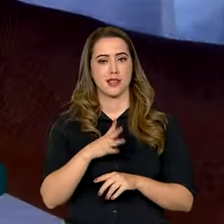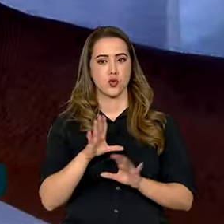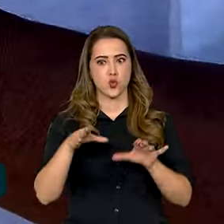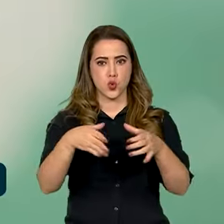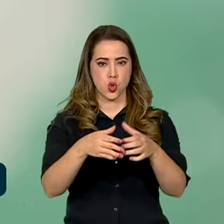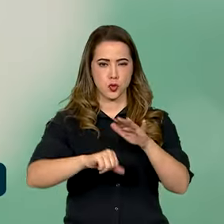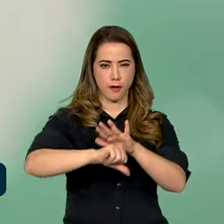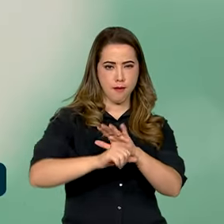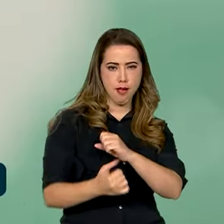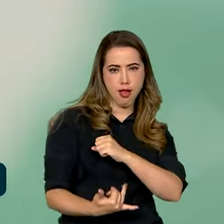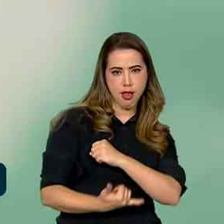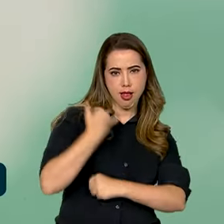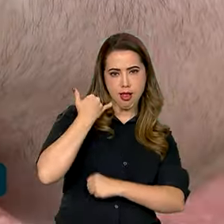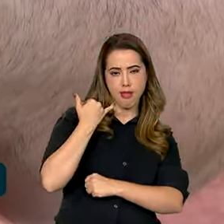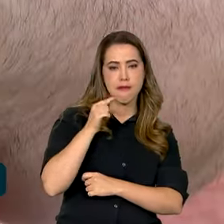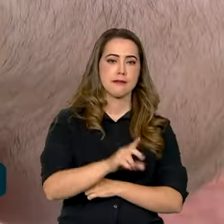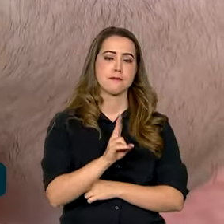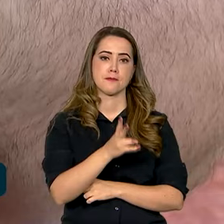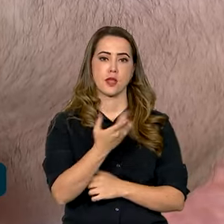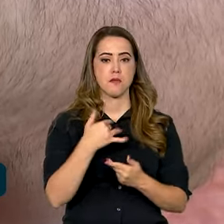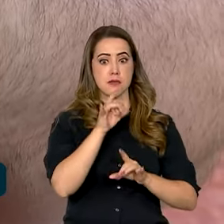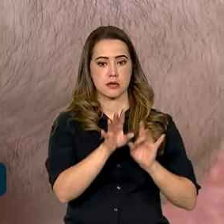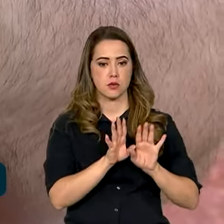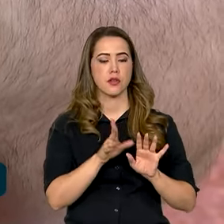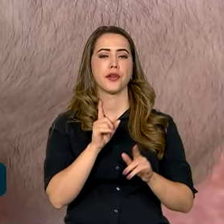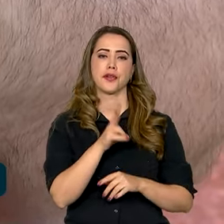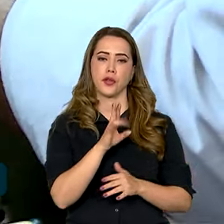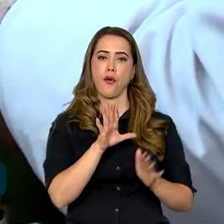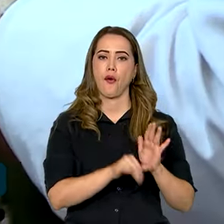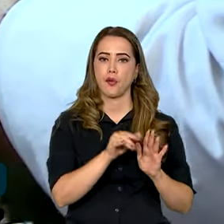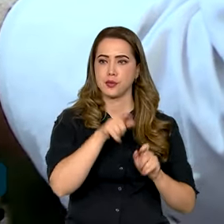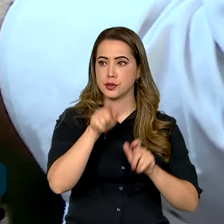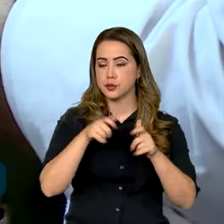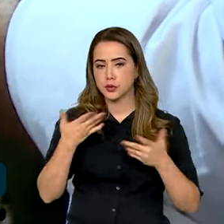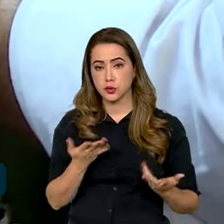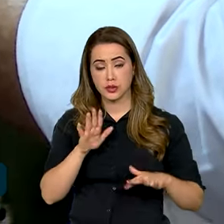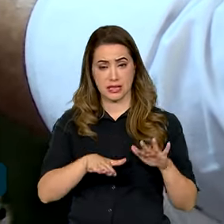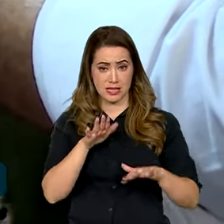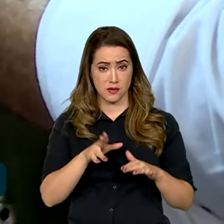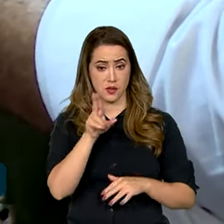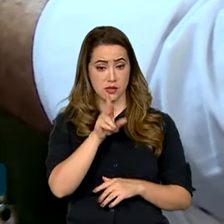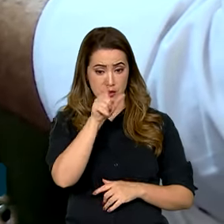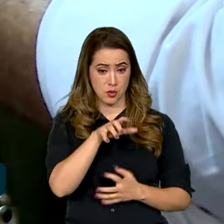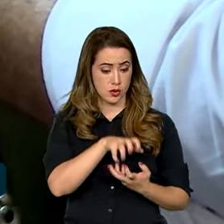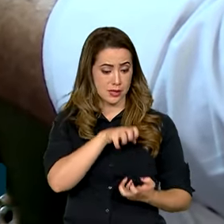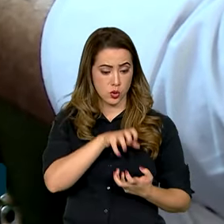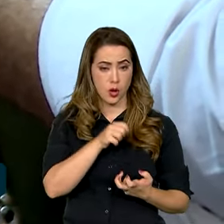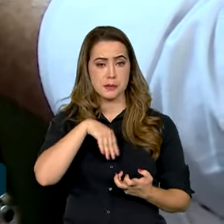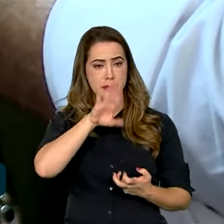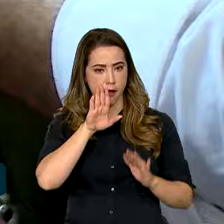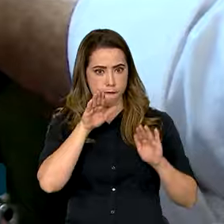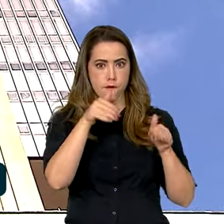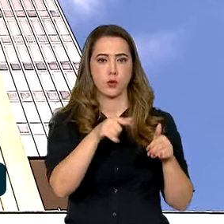especializados nesse ambiente, que causam diversos prejuízos aos consumidores. E muitas vezes, os idosos acabam sendo o